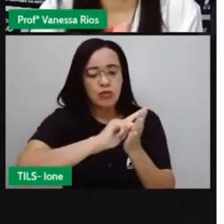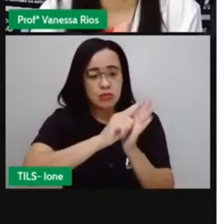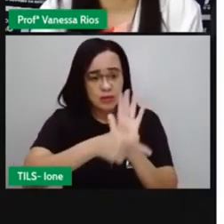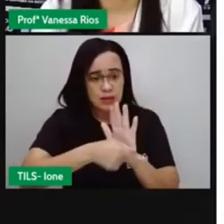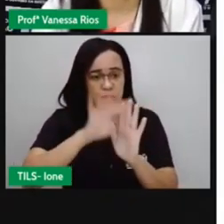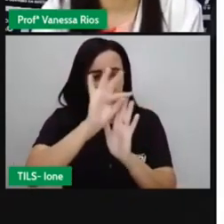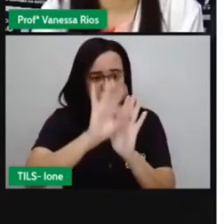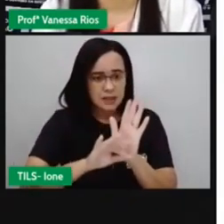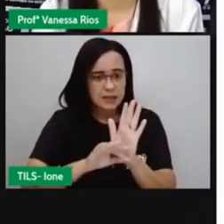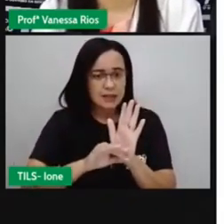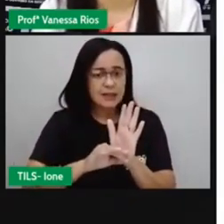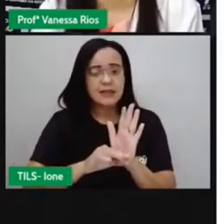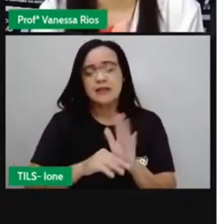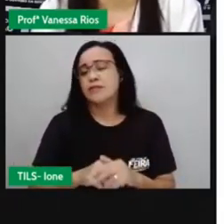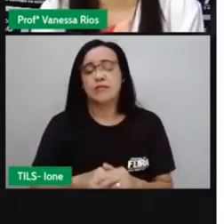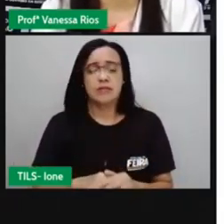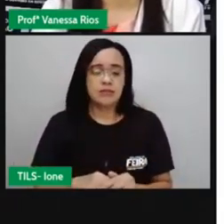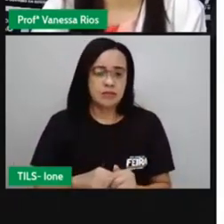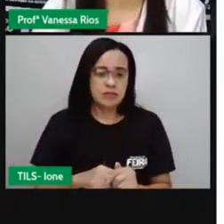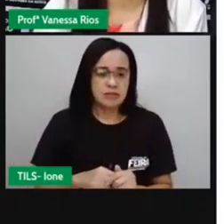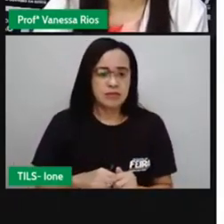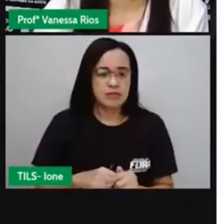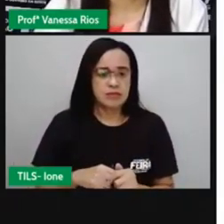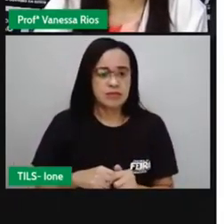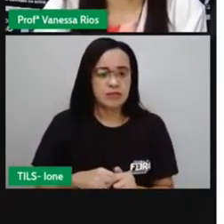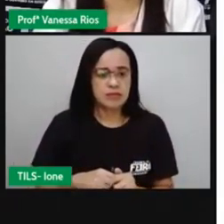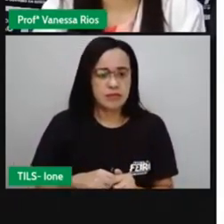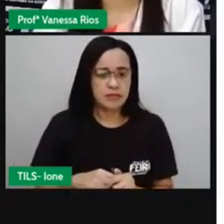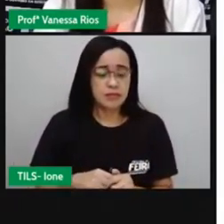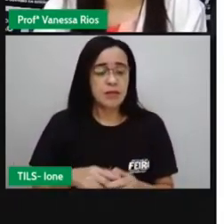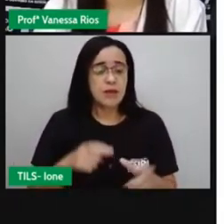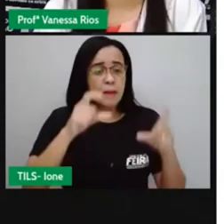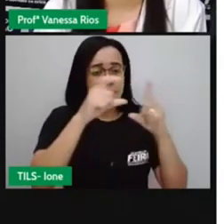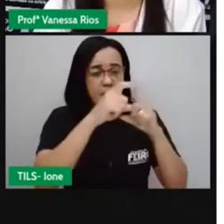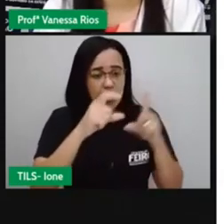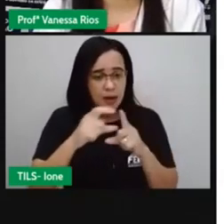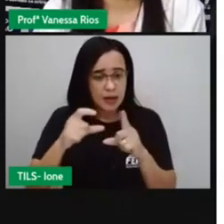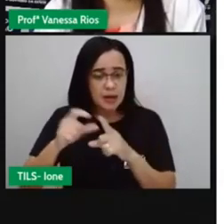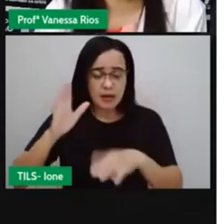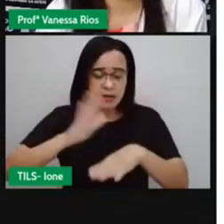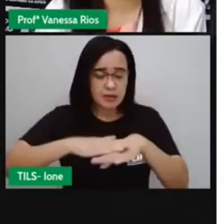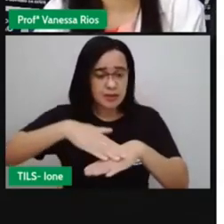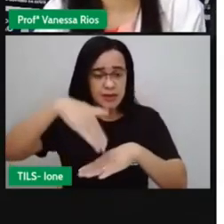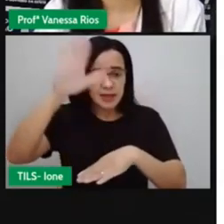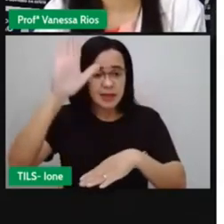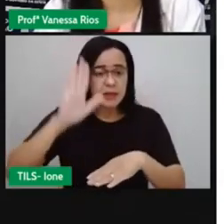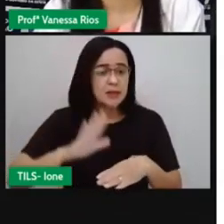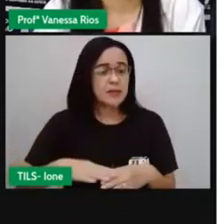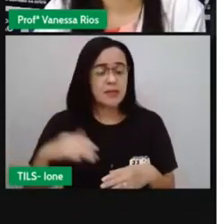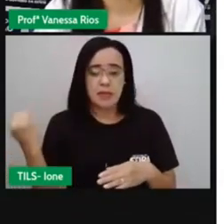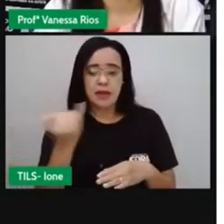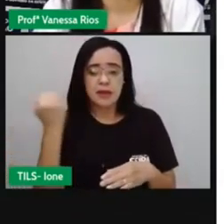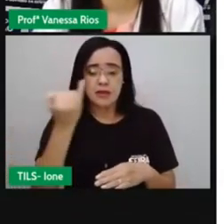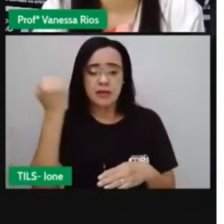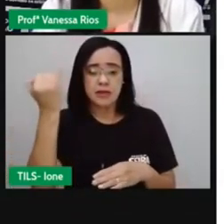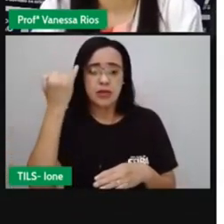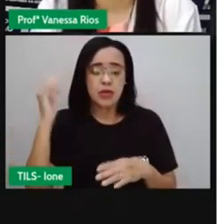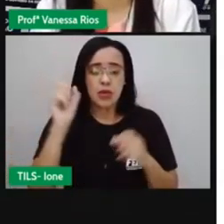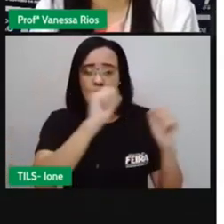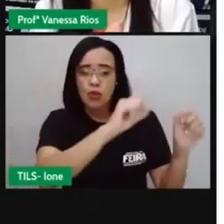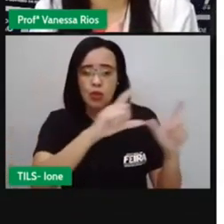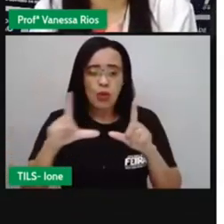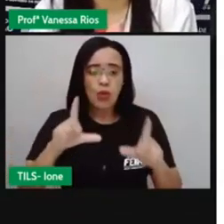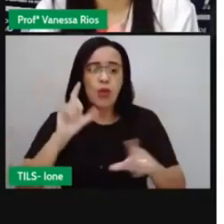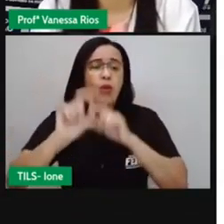A gente pode observar que, em meio às palavras, o que se mais destaca, né? Quando se apresenta o cartoon são as